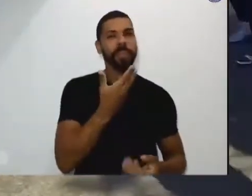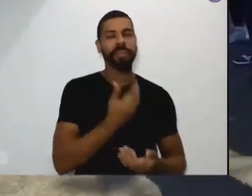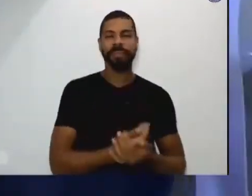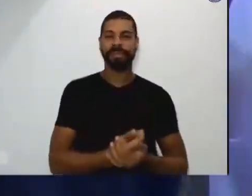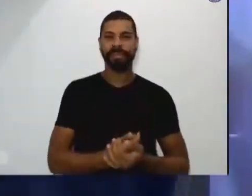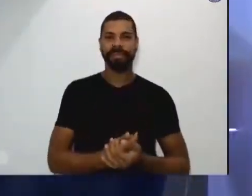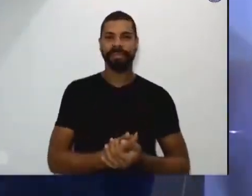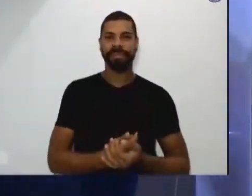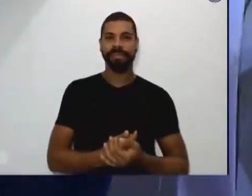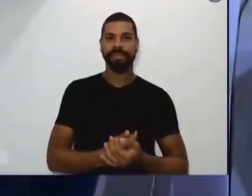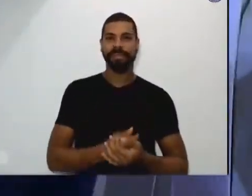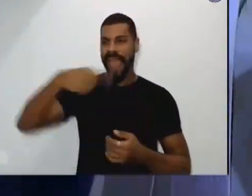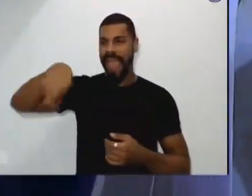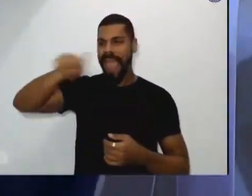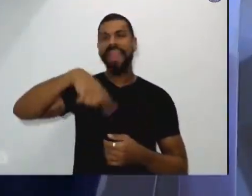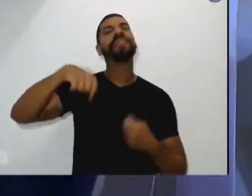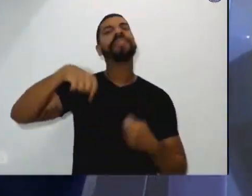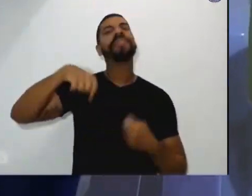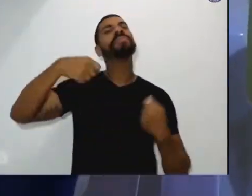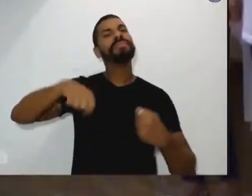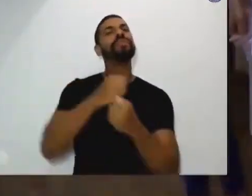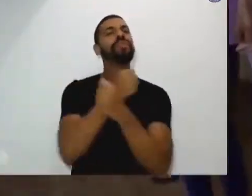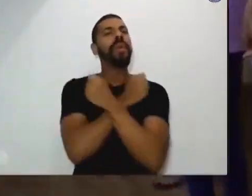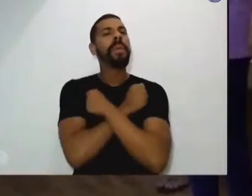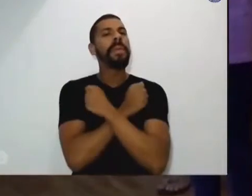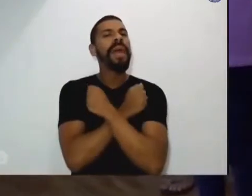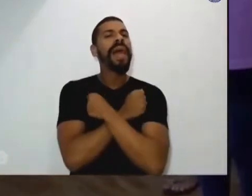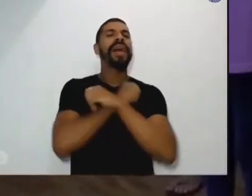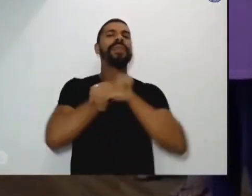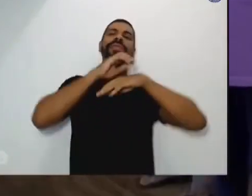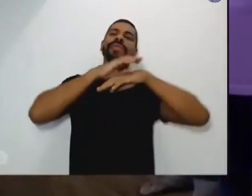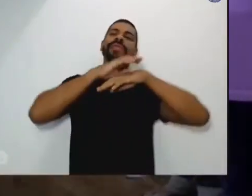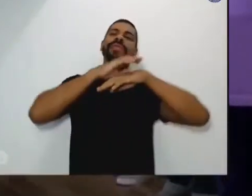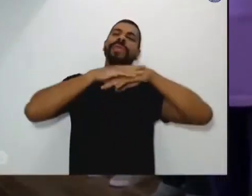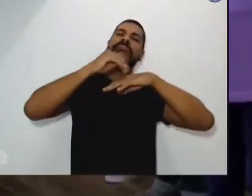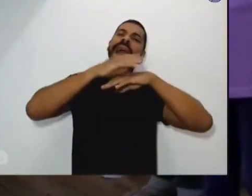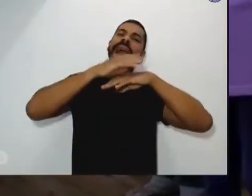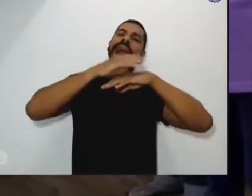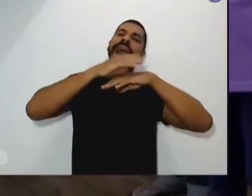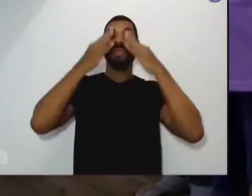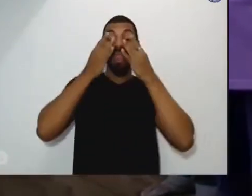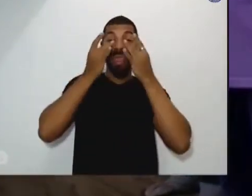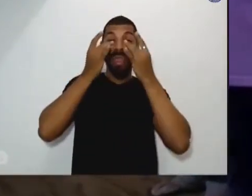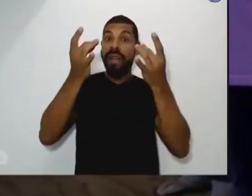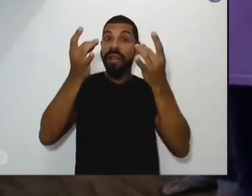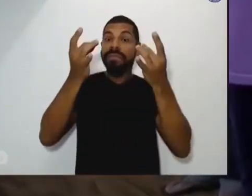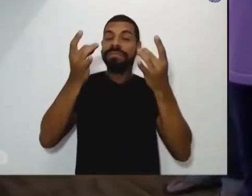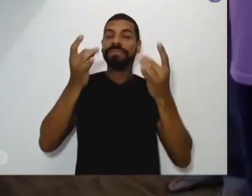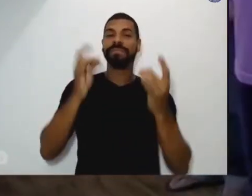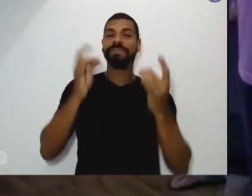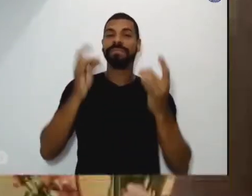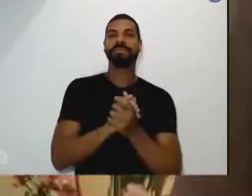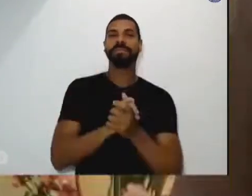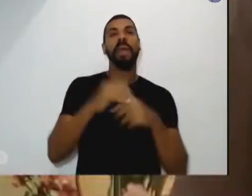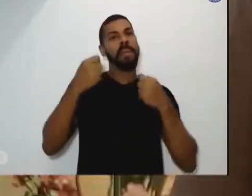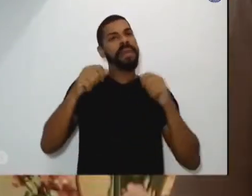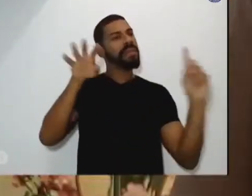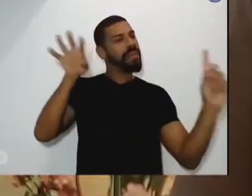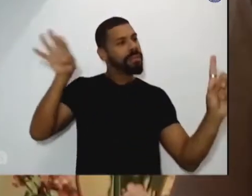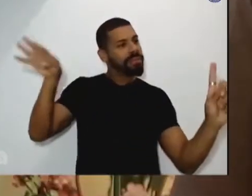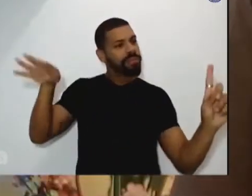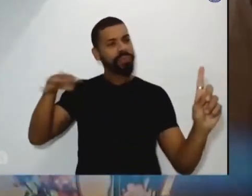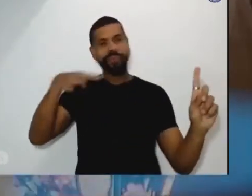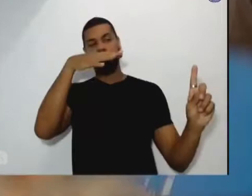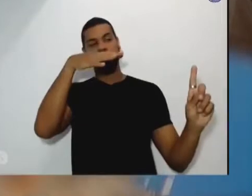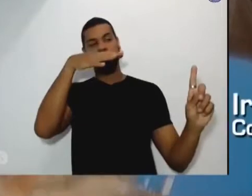abraço, do carinho, eles precisam da atenção, eles precisam de serem vistos. E